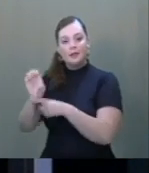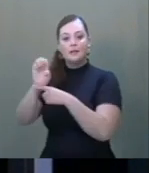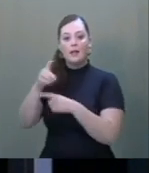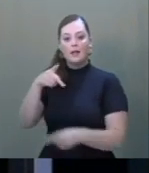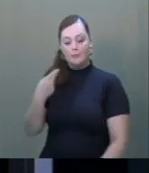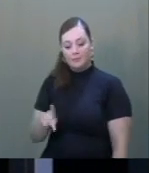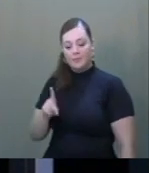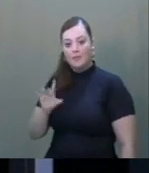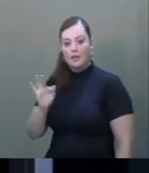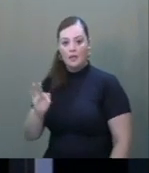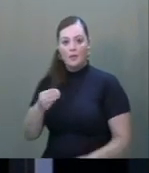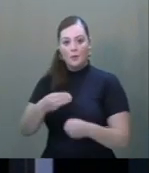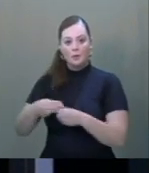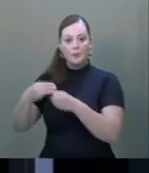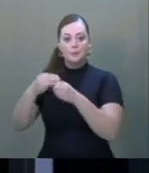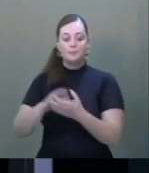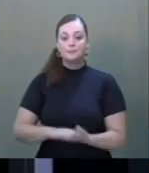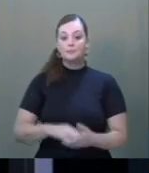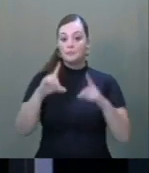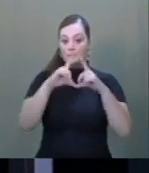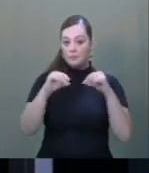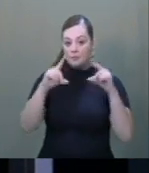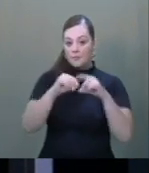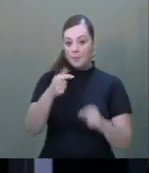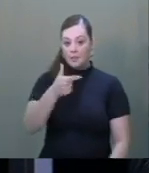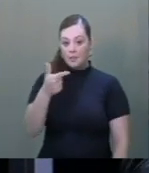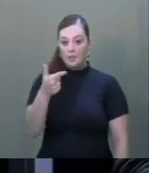Brasília, 22 de dezembro de 2022.